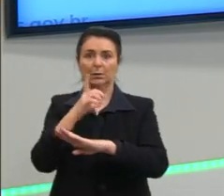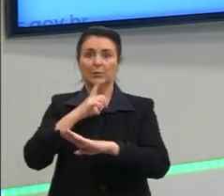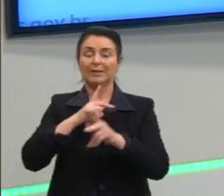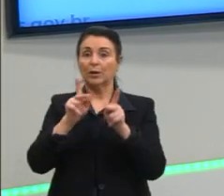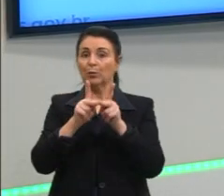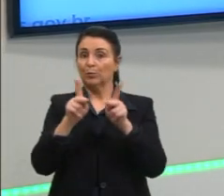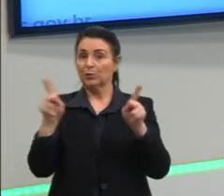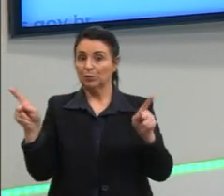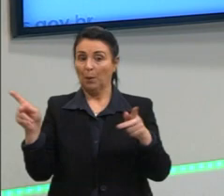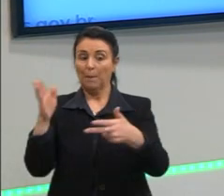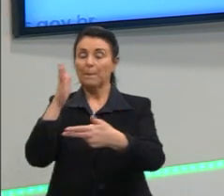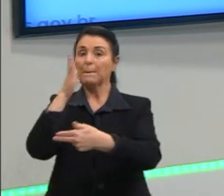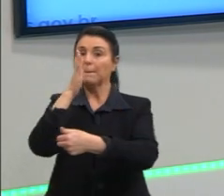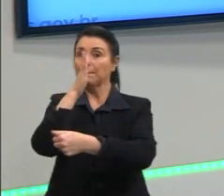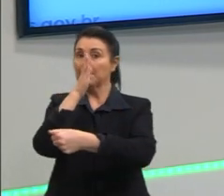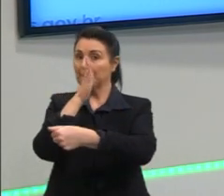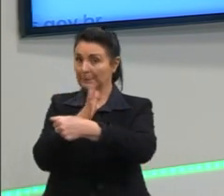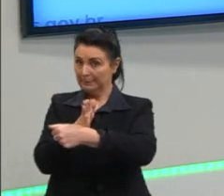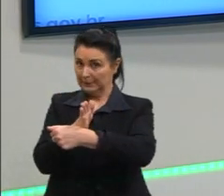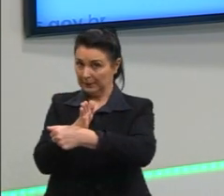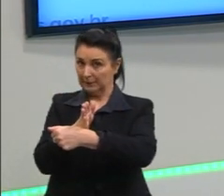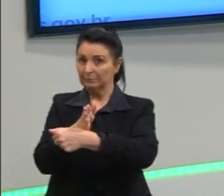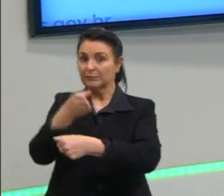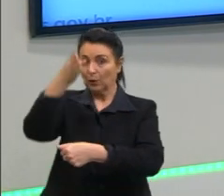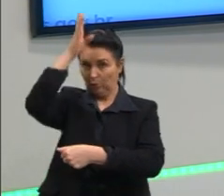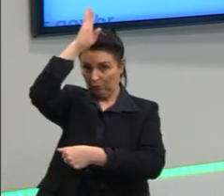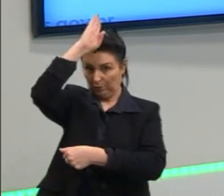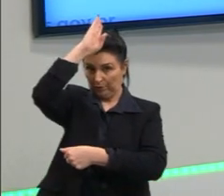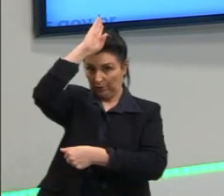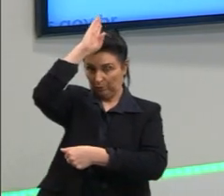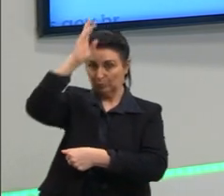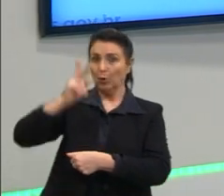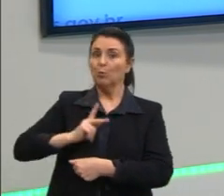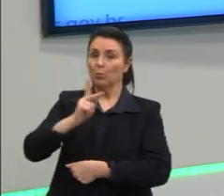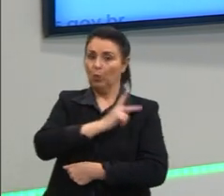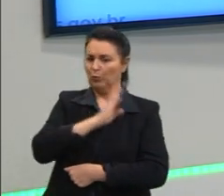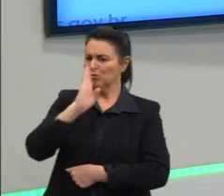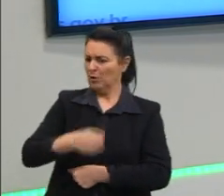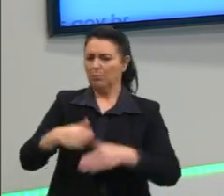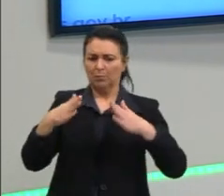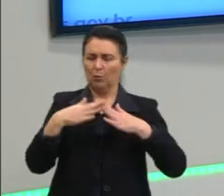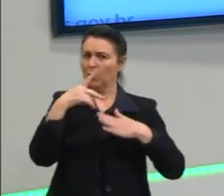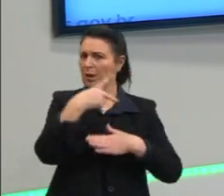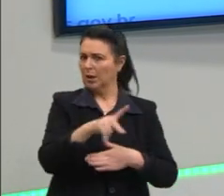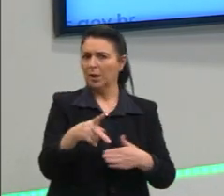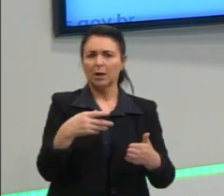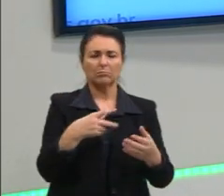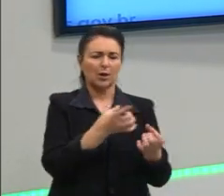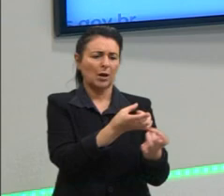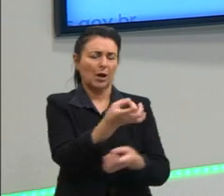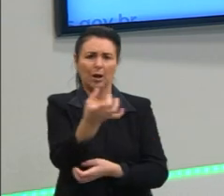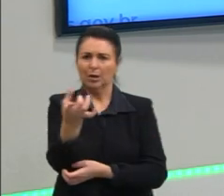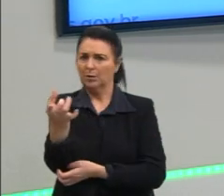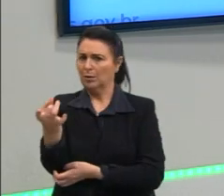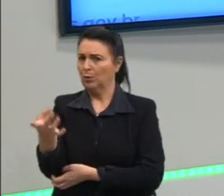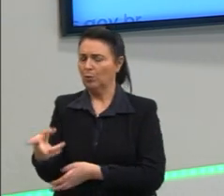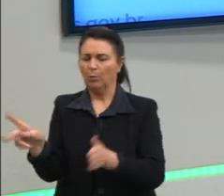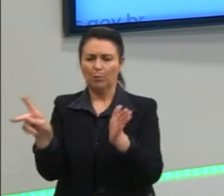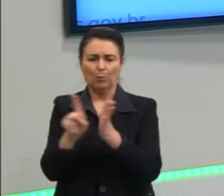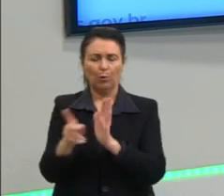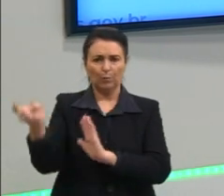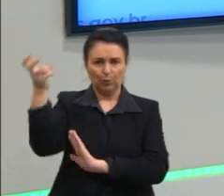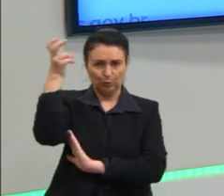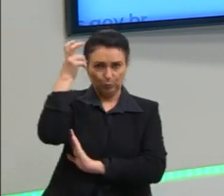pré-românico, que são os povos que vivem ali, cada um com o seu idioma, com a sua cultura. Aí, com a